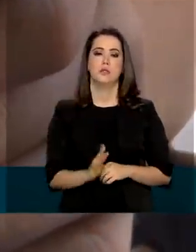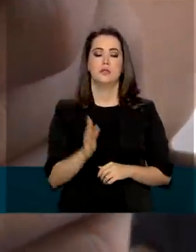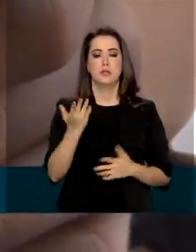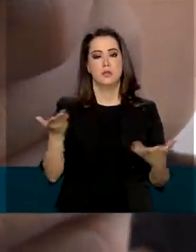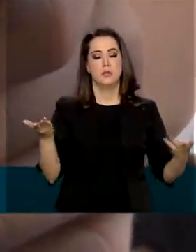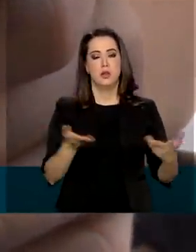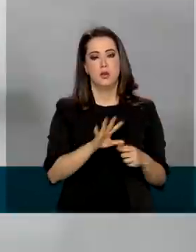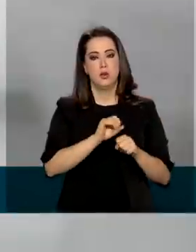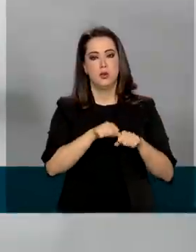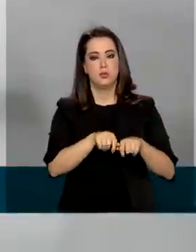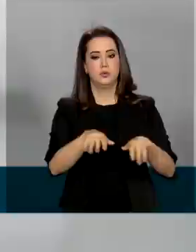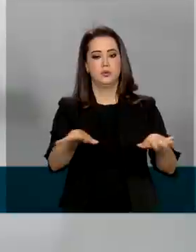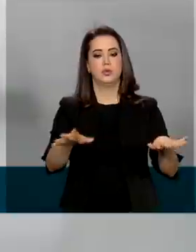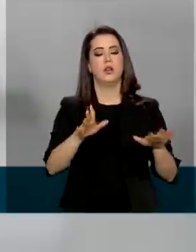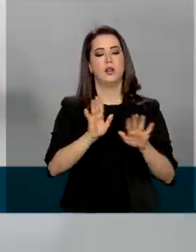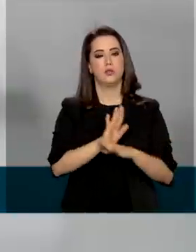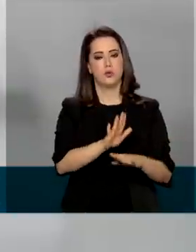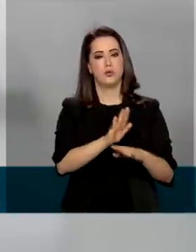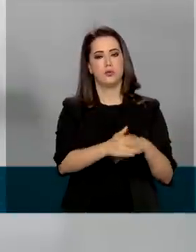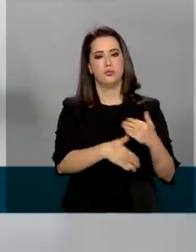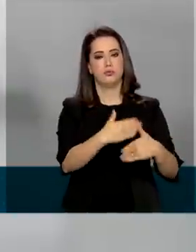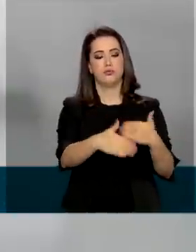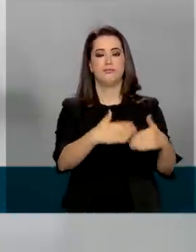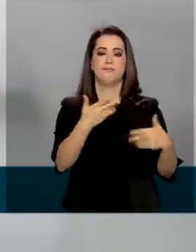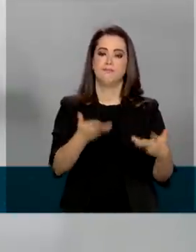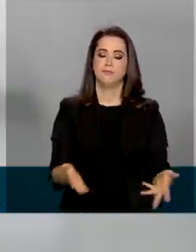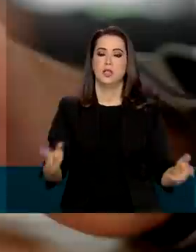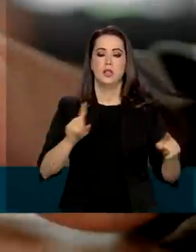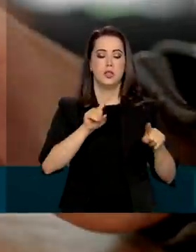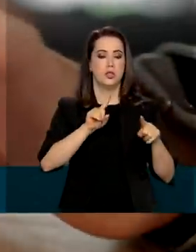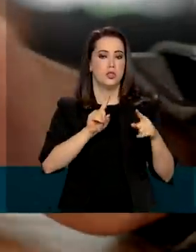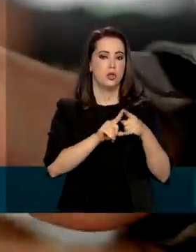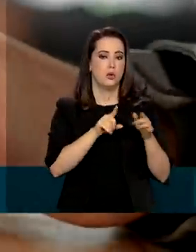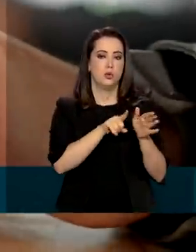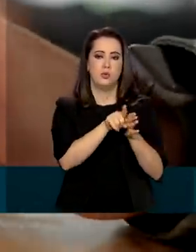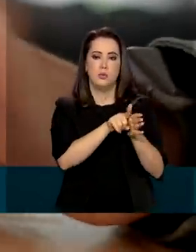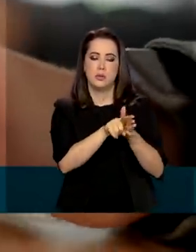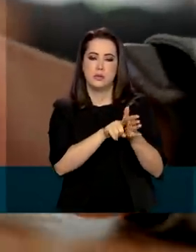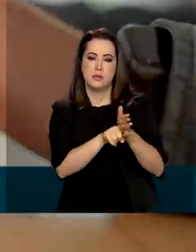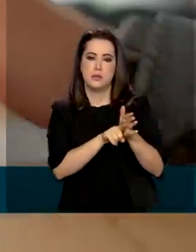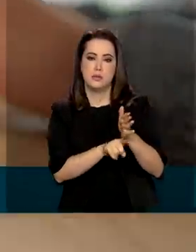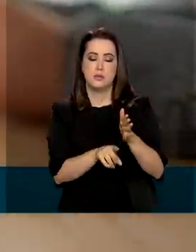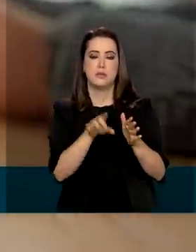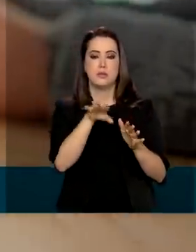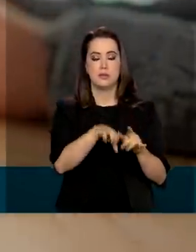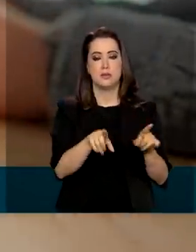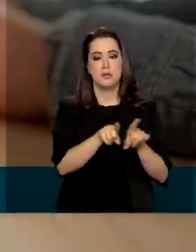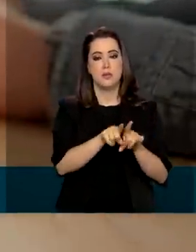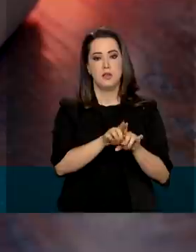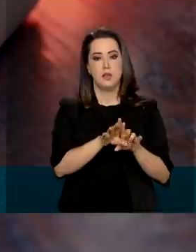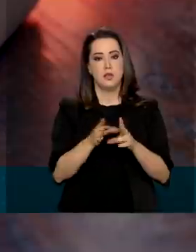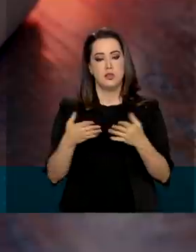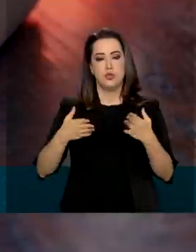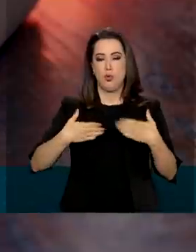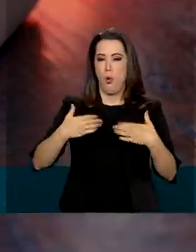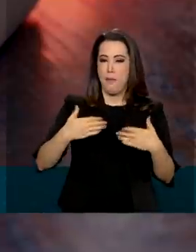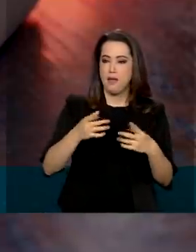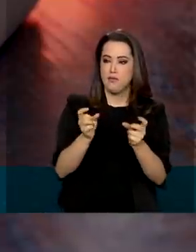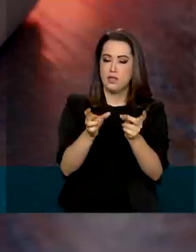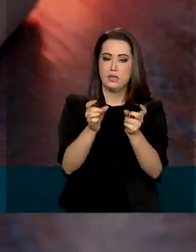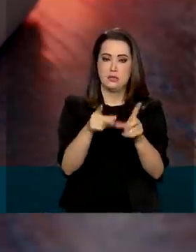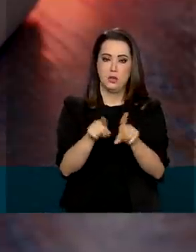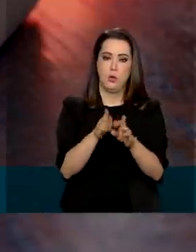pandemia ajudou a concretizar essa tendência. Segundo uma pesquisa da Confederação Nacional do Comércio, entre o início da